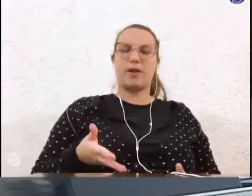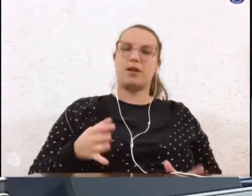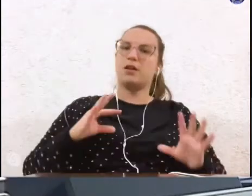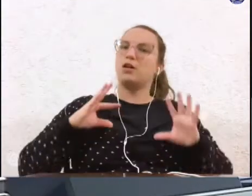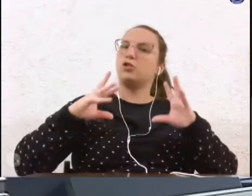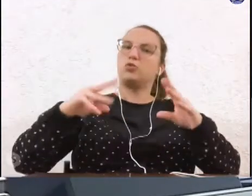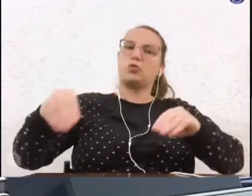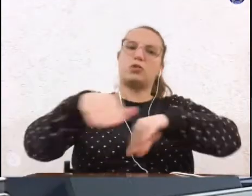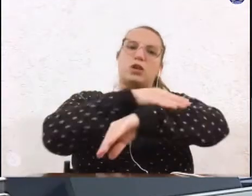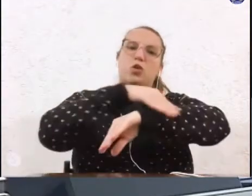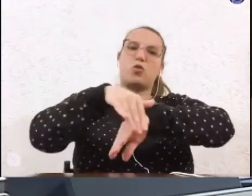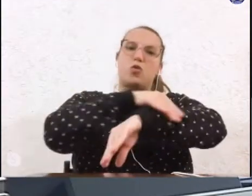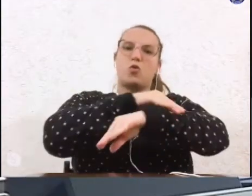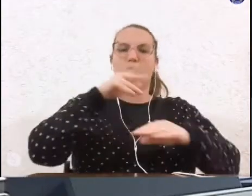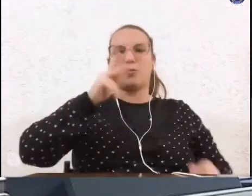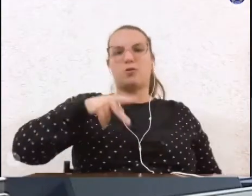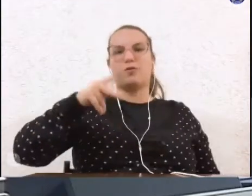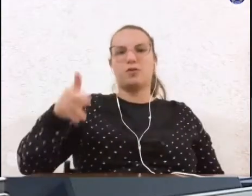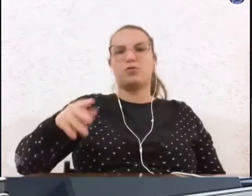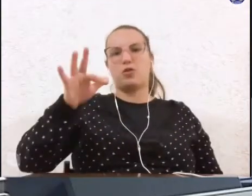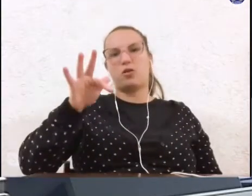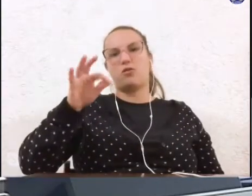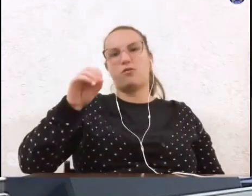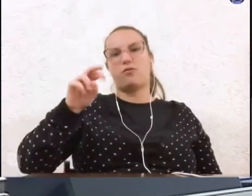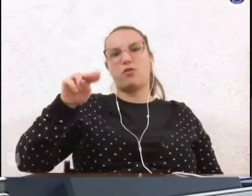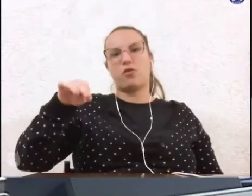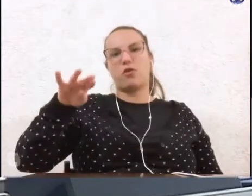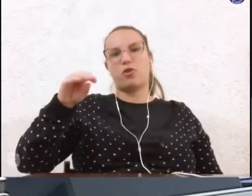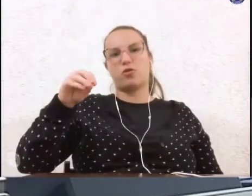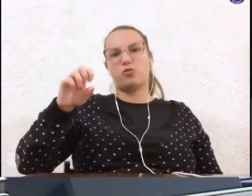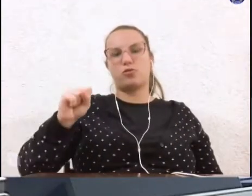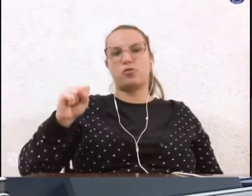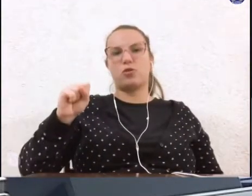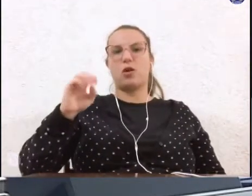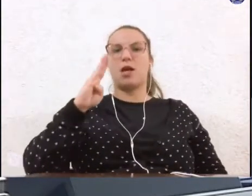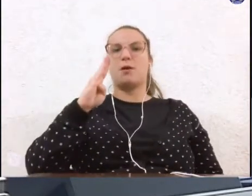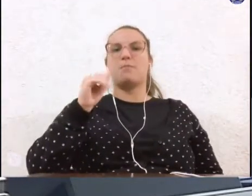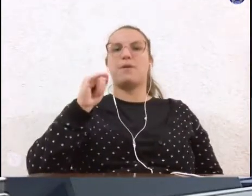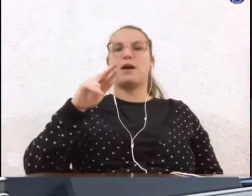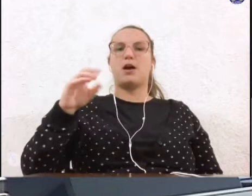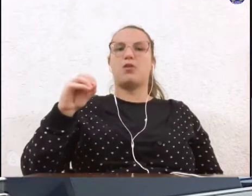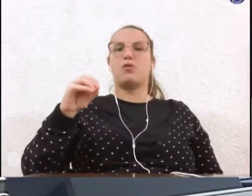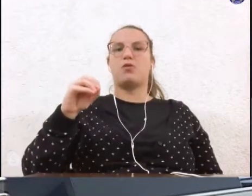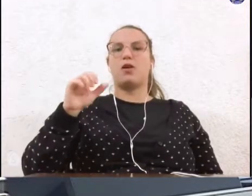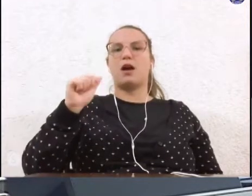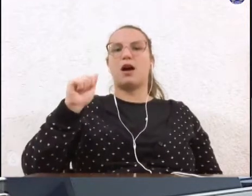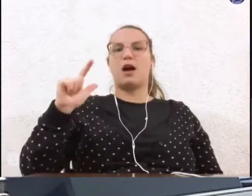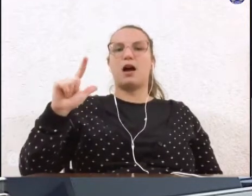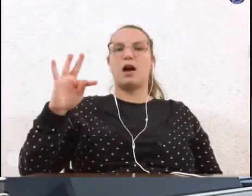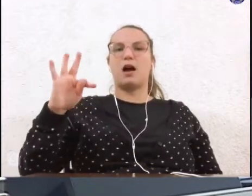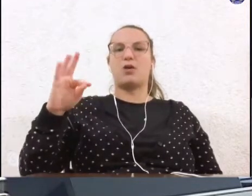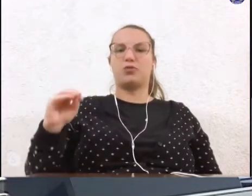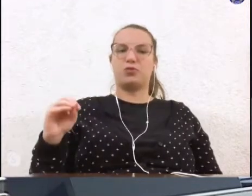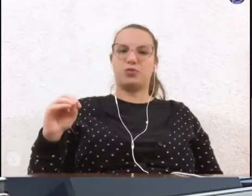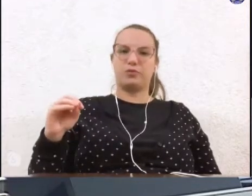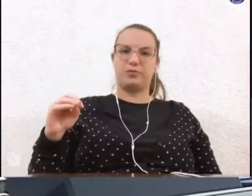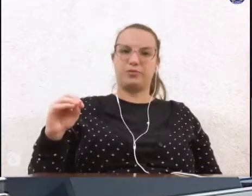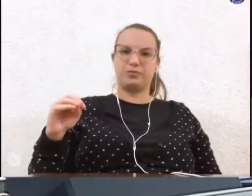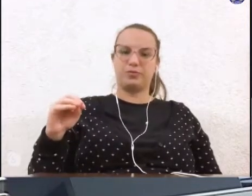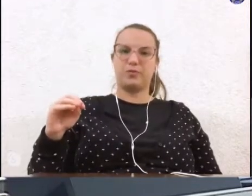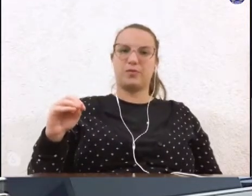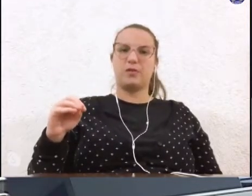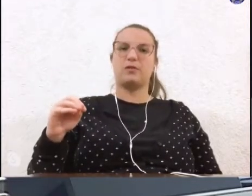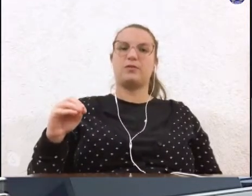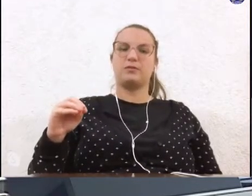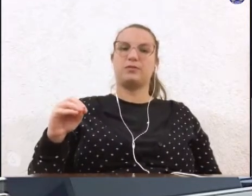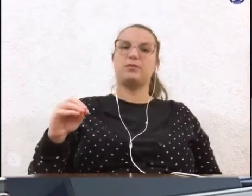Professor Fornos, no bairro Alto, até as proximidades do asilo Padre Euclides, por outras